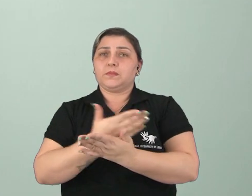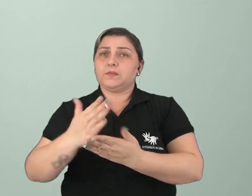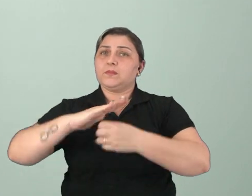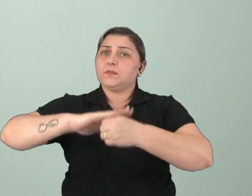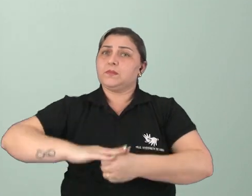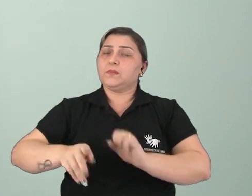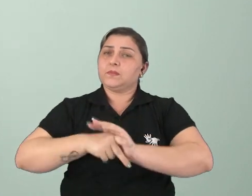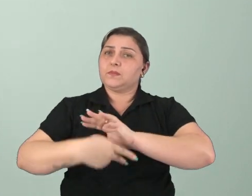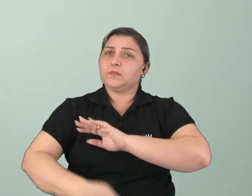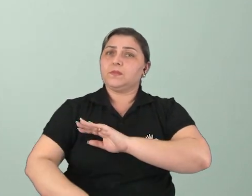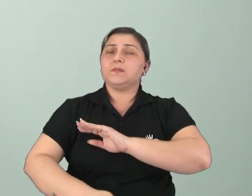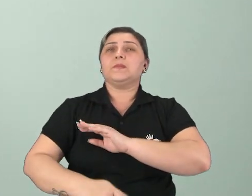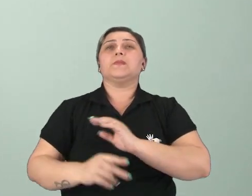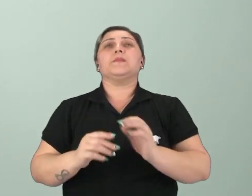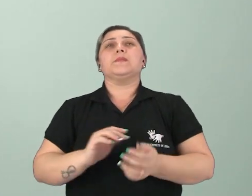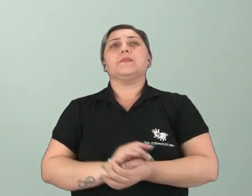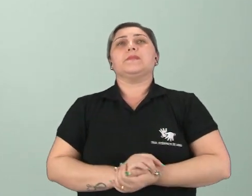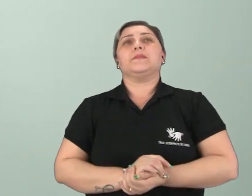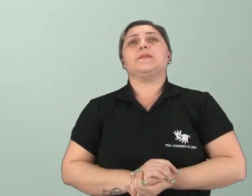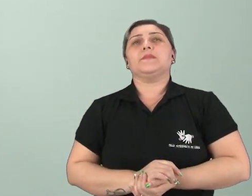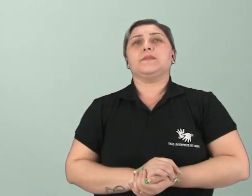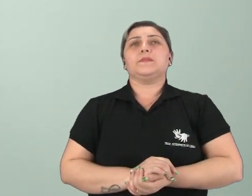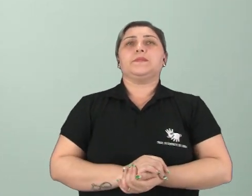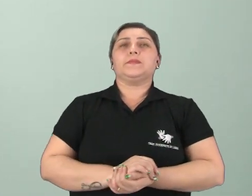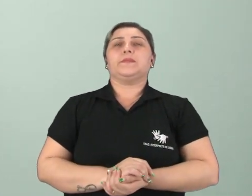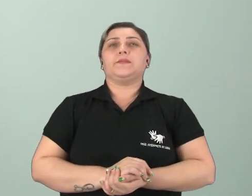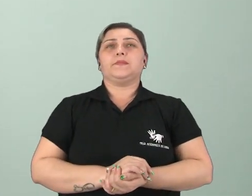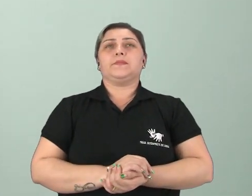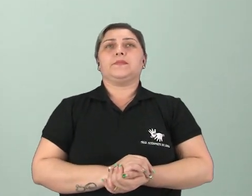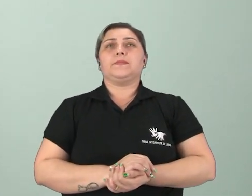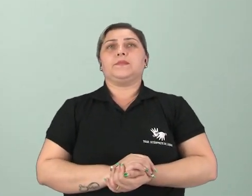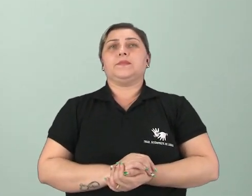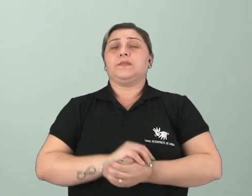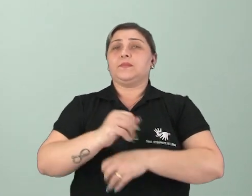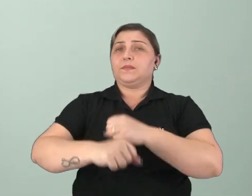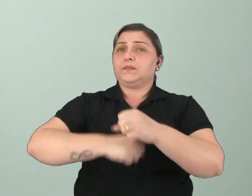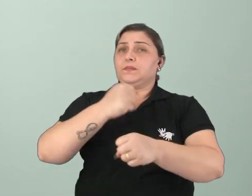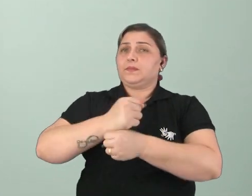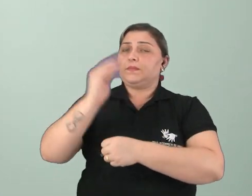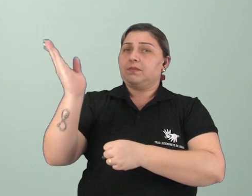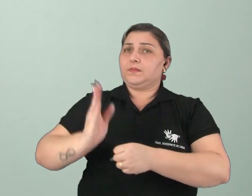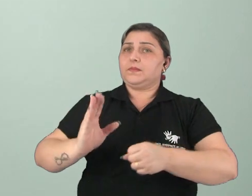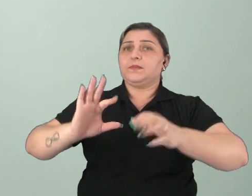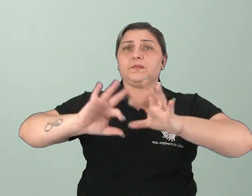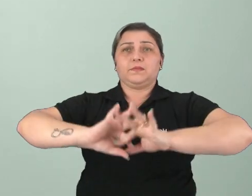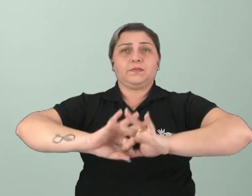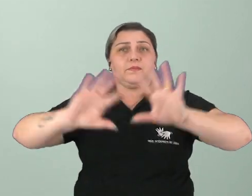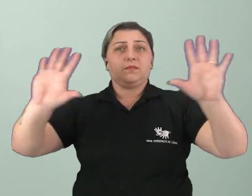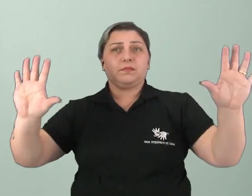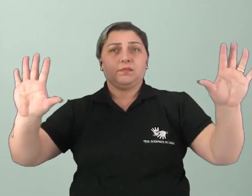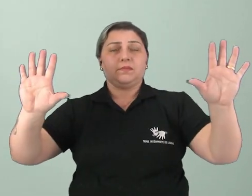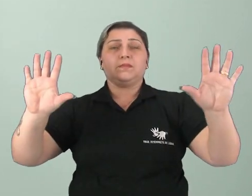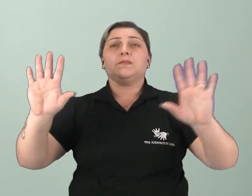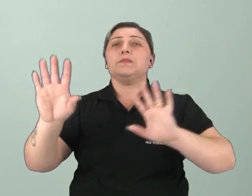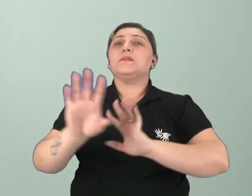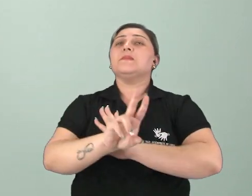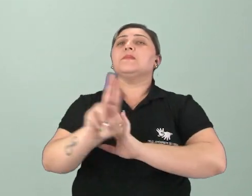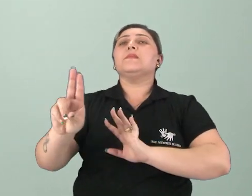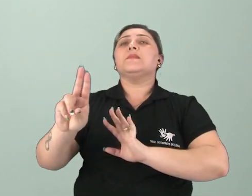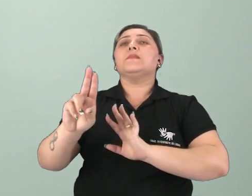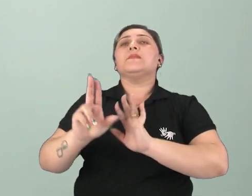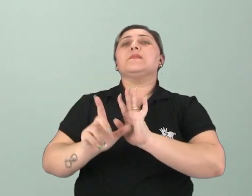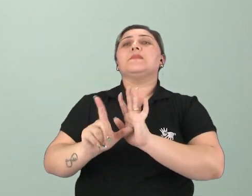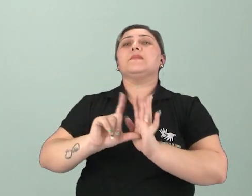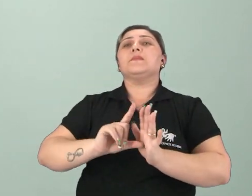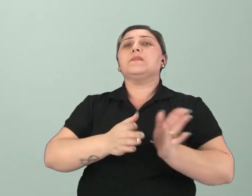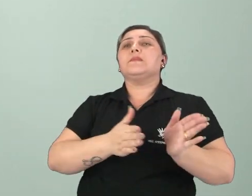do nosso território, até o ano de 1822, que é o ano em que o Brasil se torna independente, é chamado de período